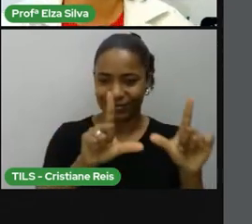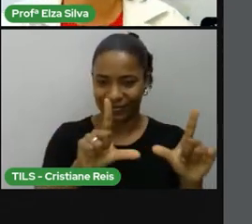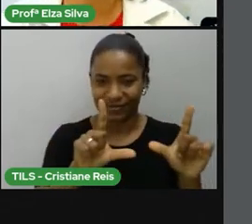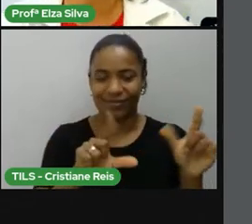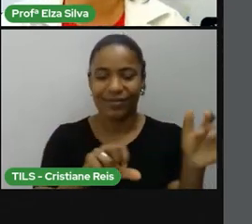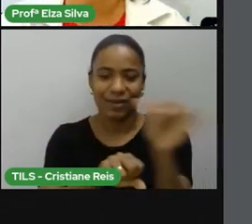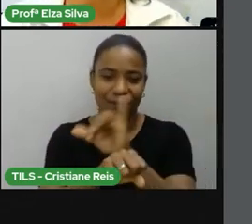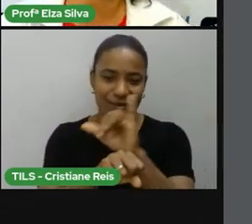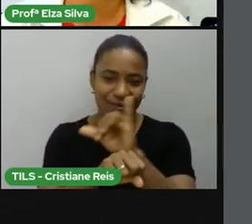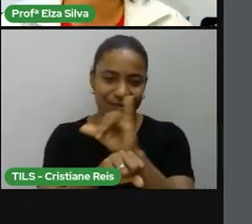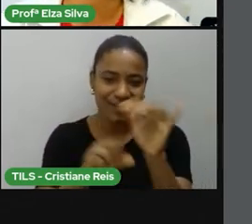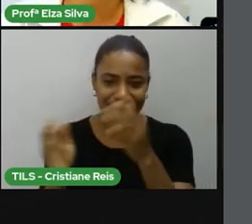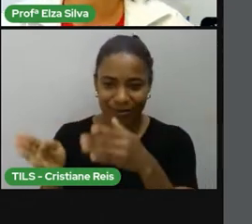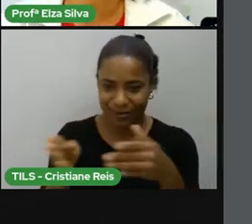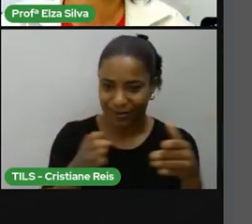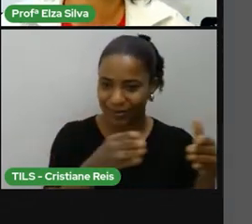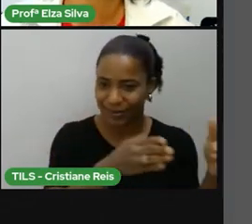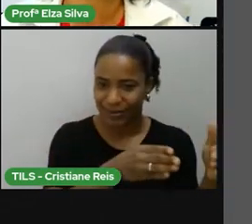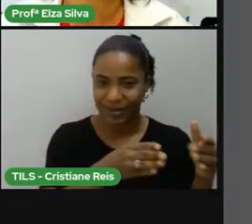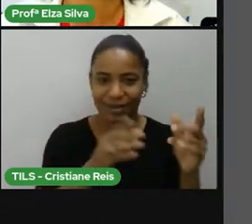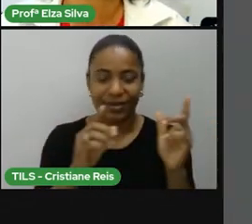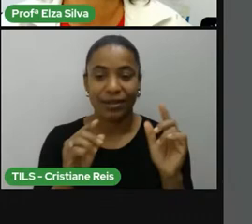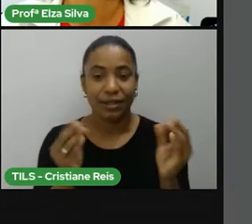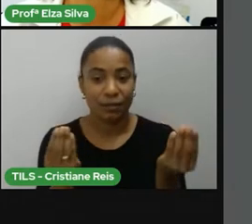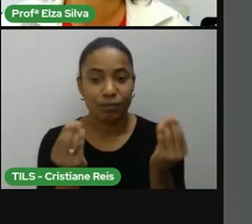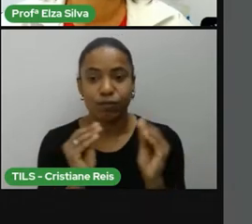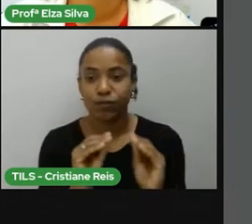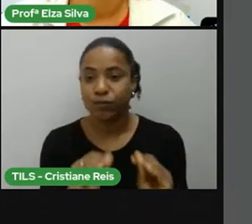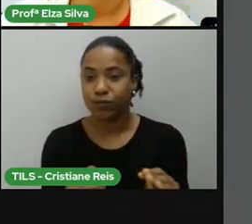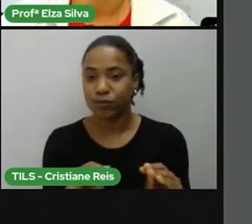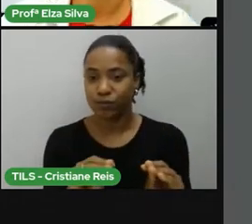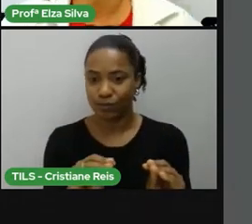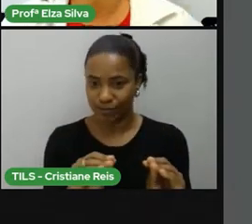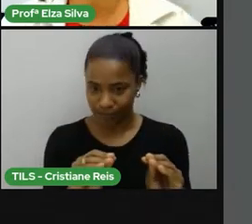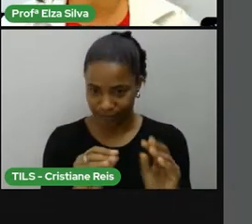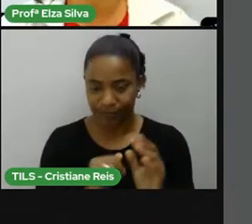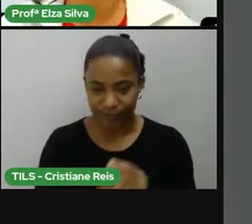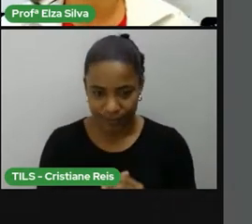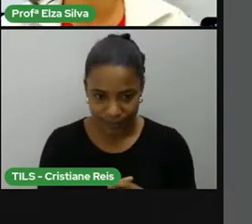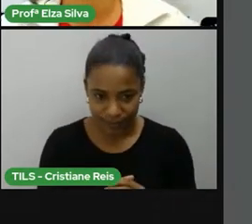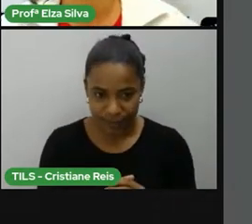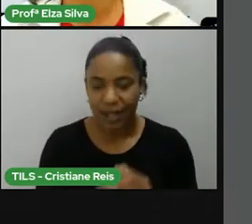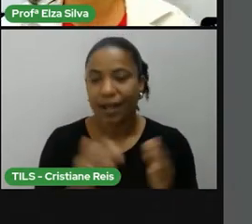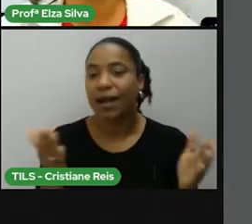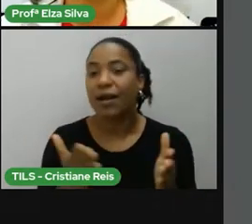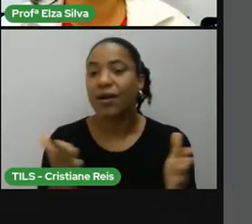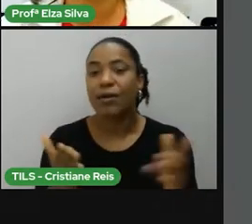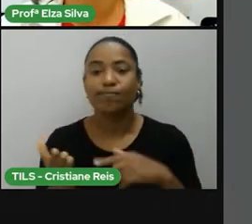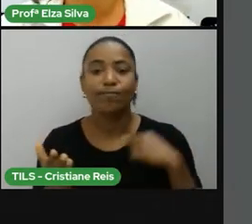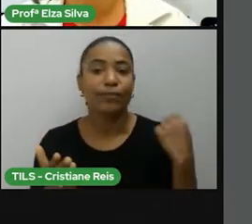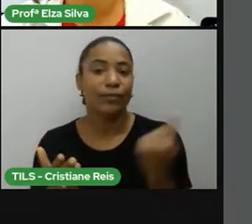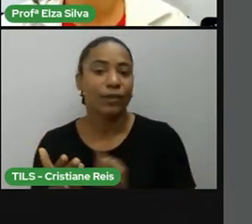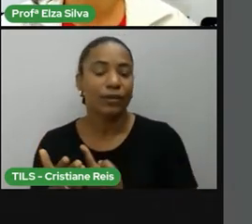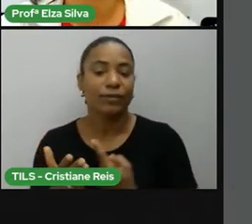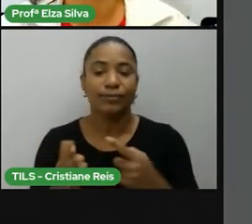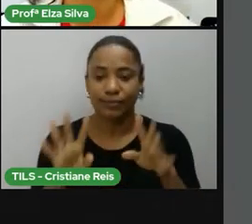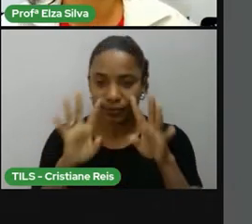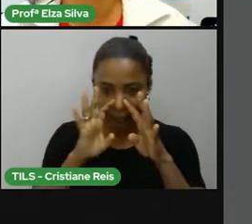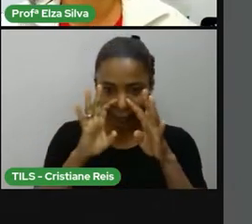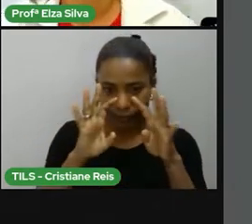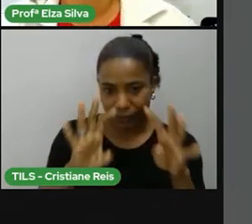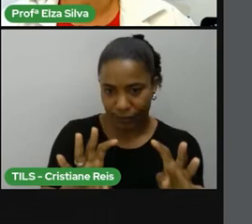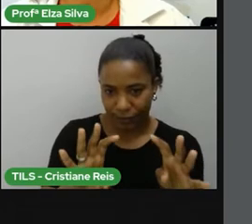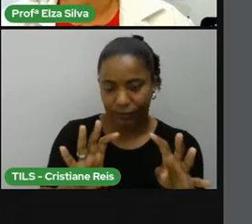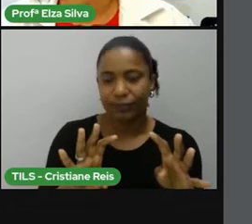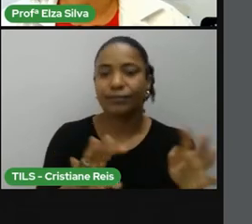da descrição abaixo desse vídeo. Então, este é o momento de nós assistirmos a esse vídeo